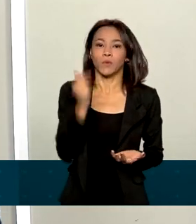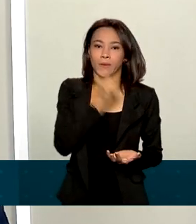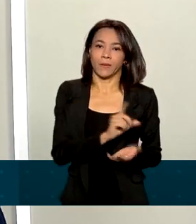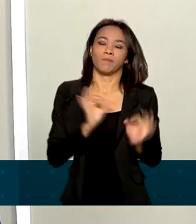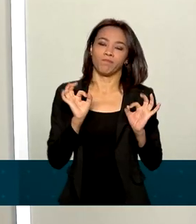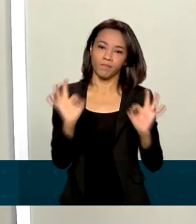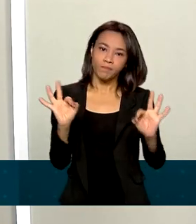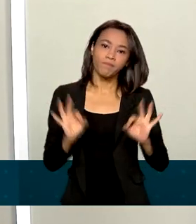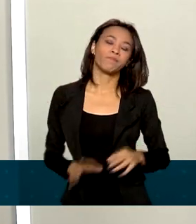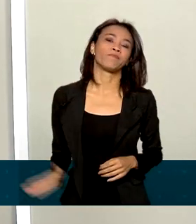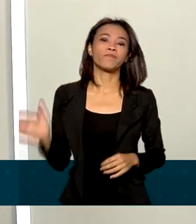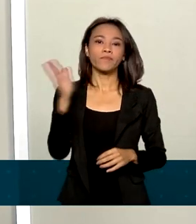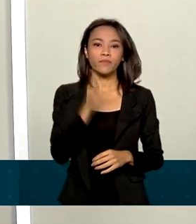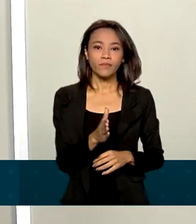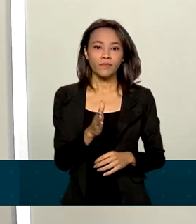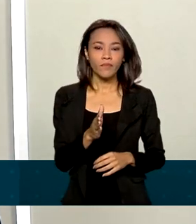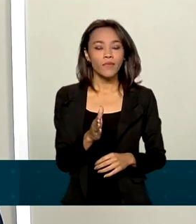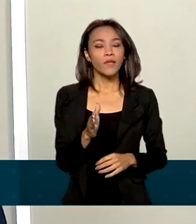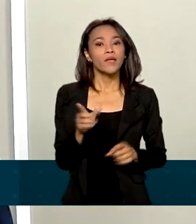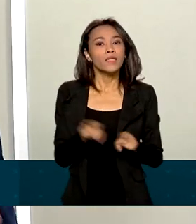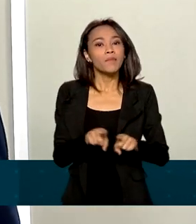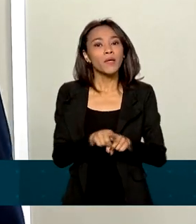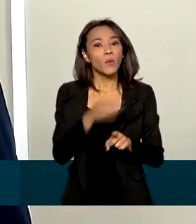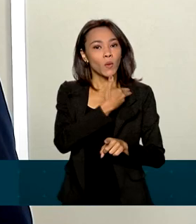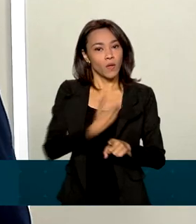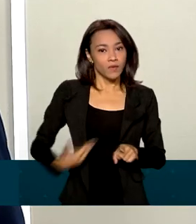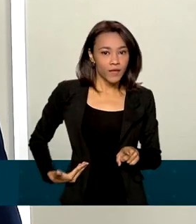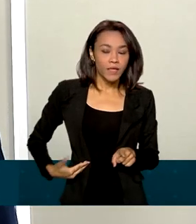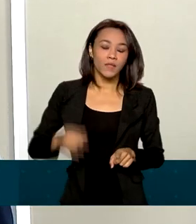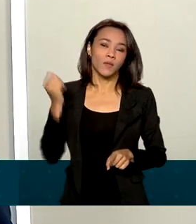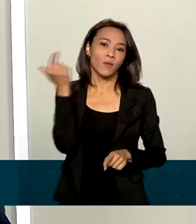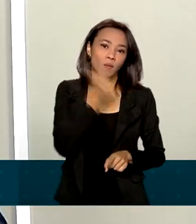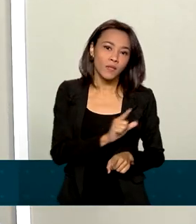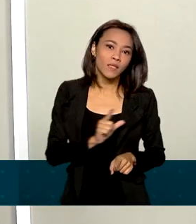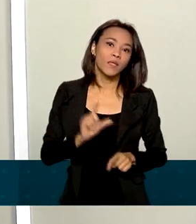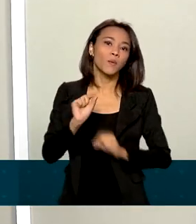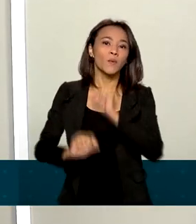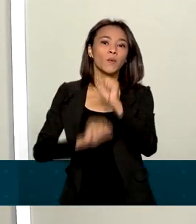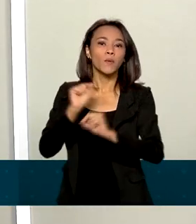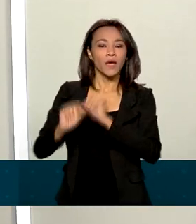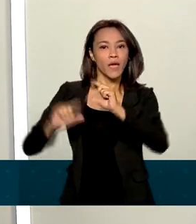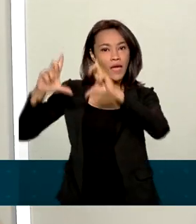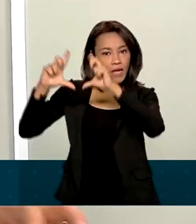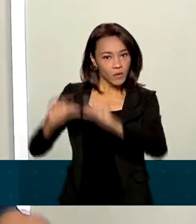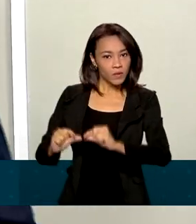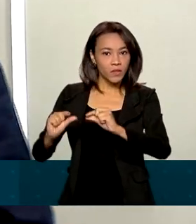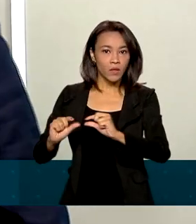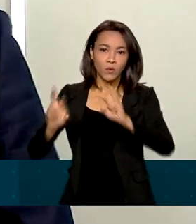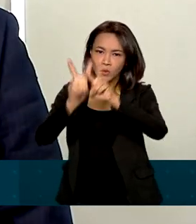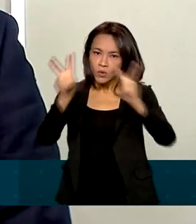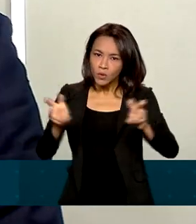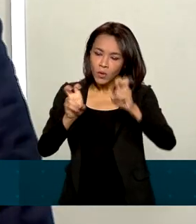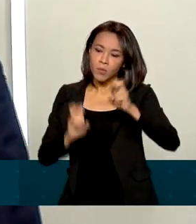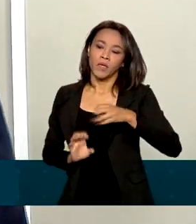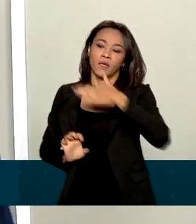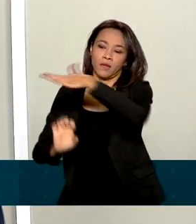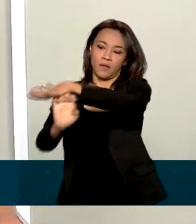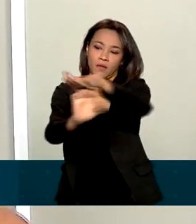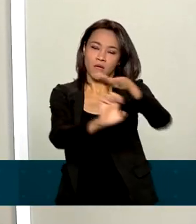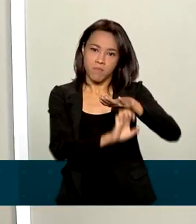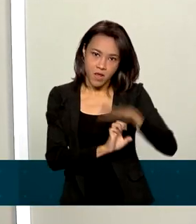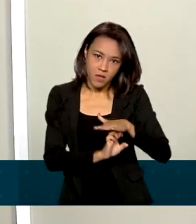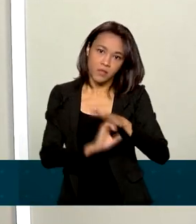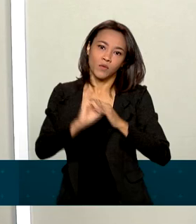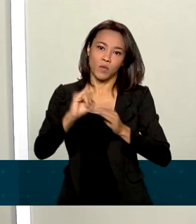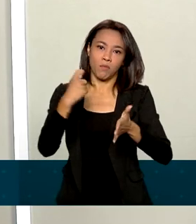disso, e em contrapartida, o governo conseguiu a redução do imposto sobre empresas, o imposto de renda pessoa jurídica, que